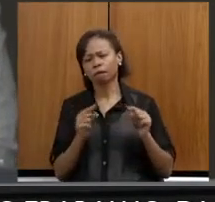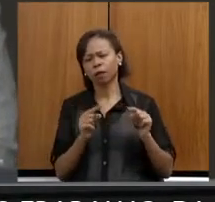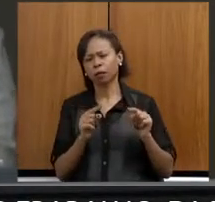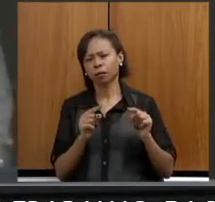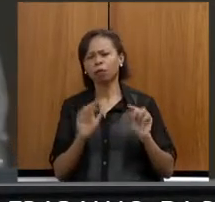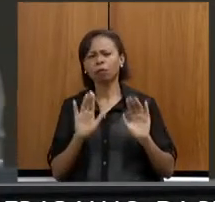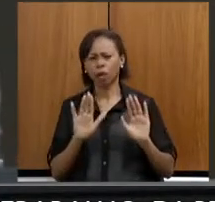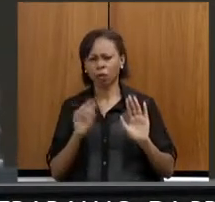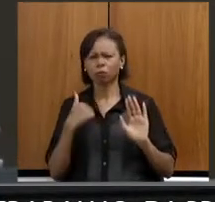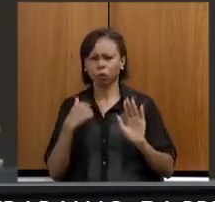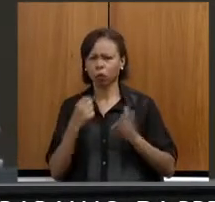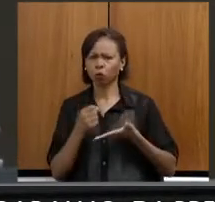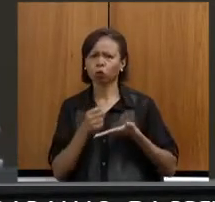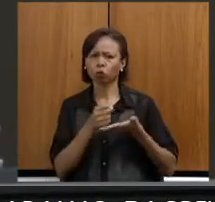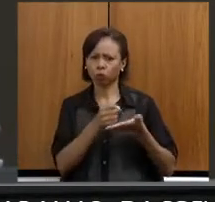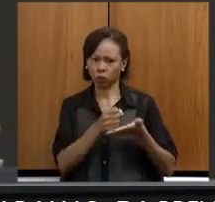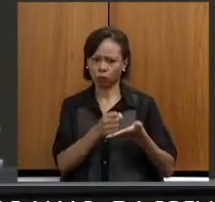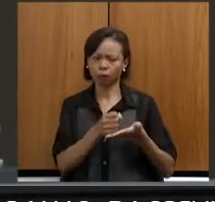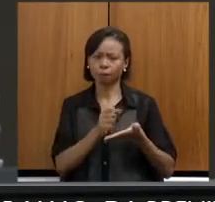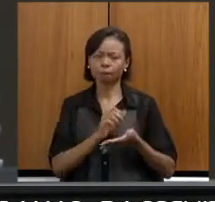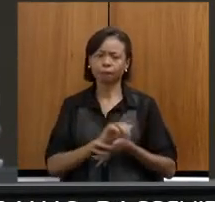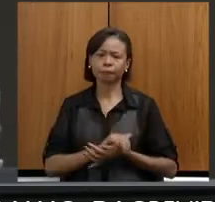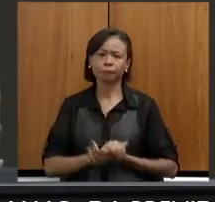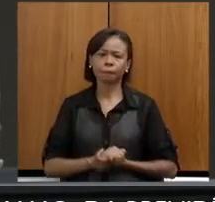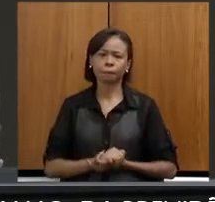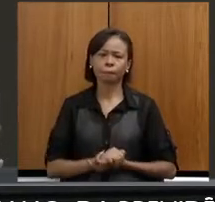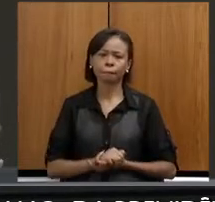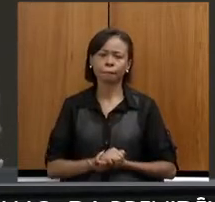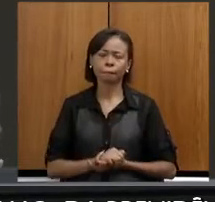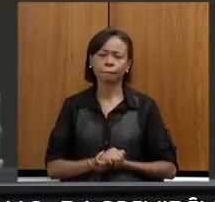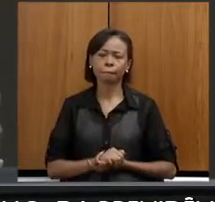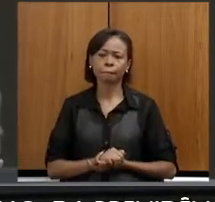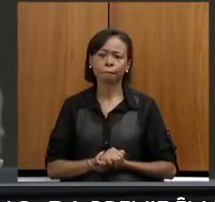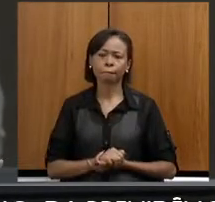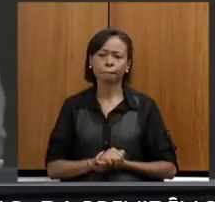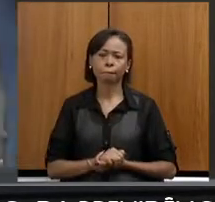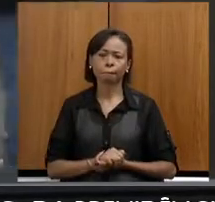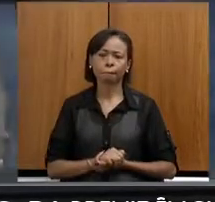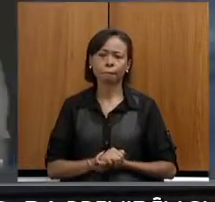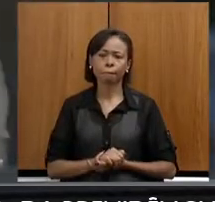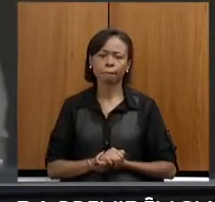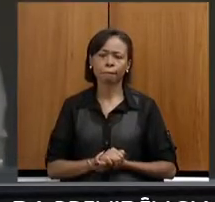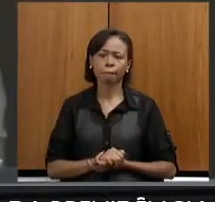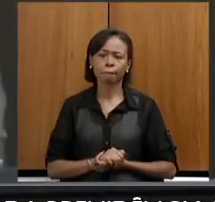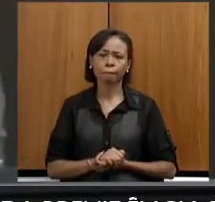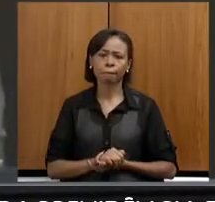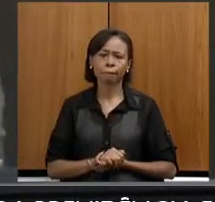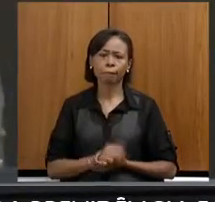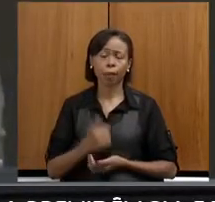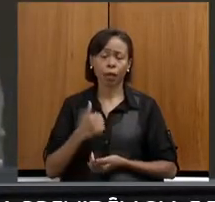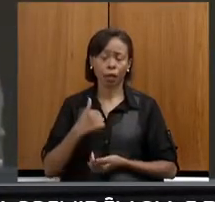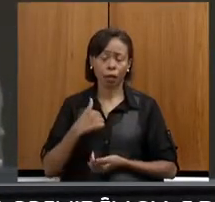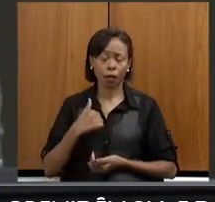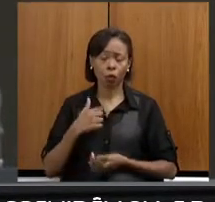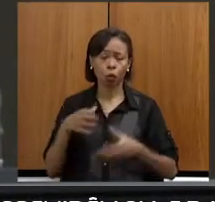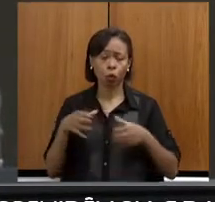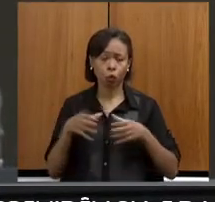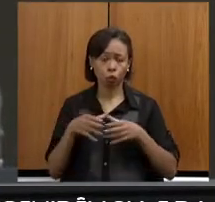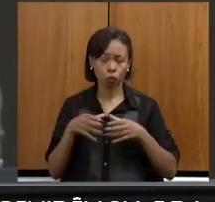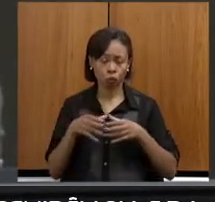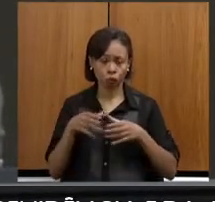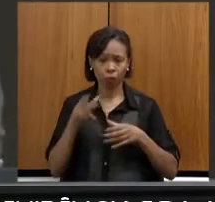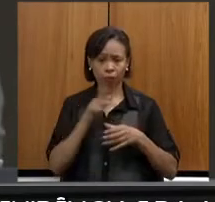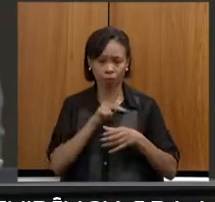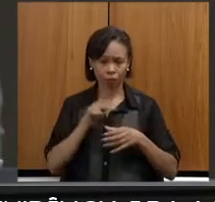contribuir. E eu acho que essa realidade que eu estou passando como presidente da Comissão do Trabalho